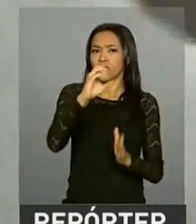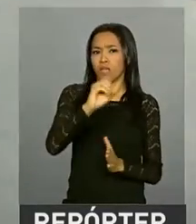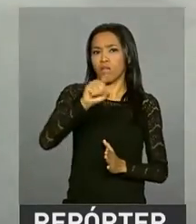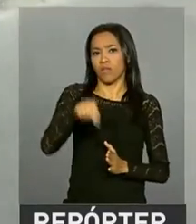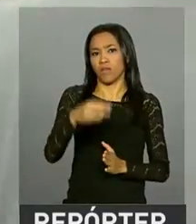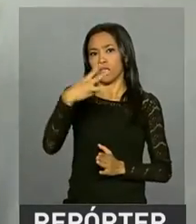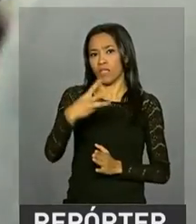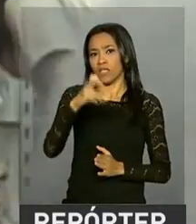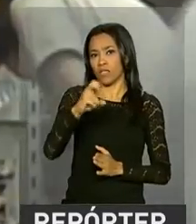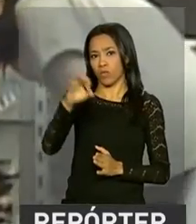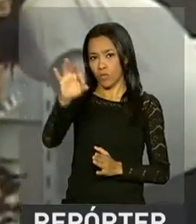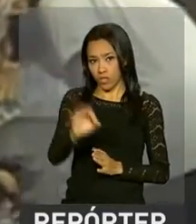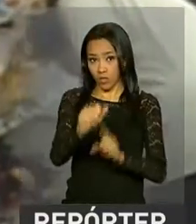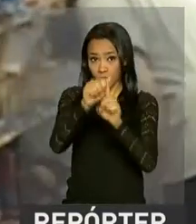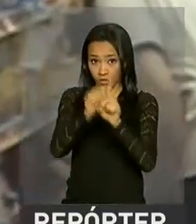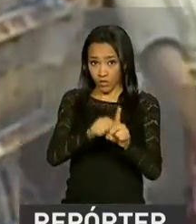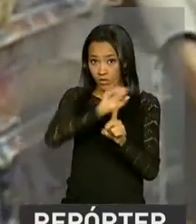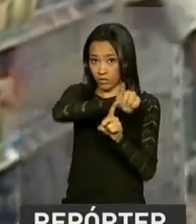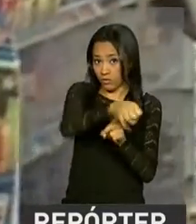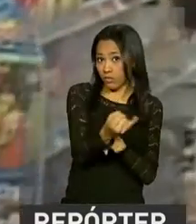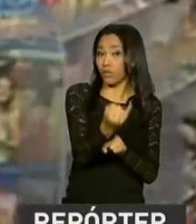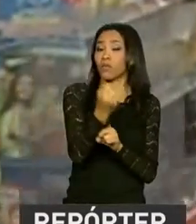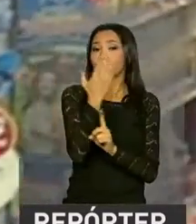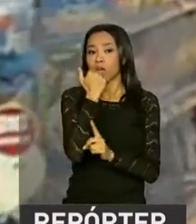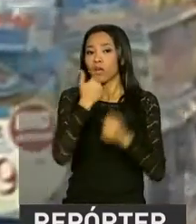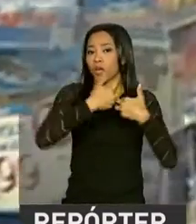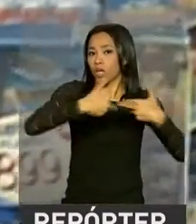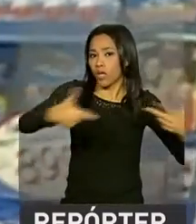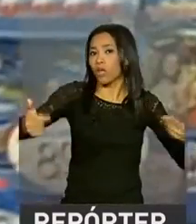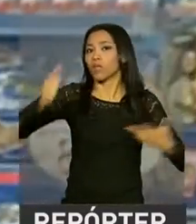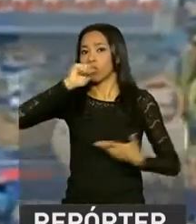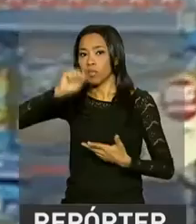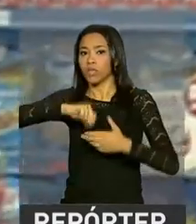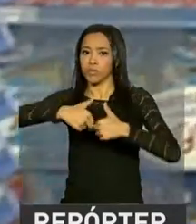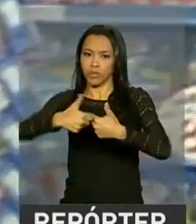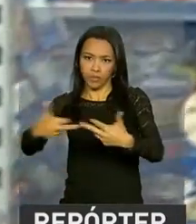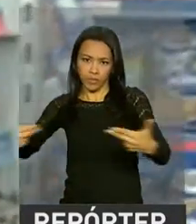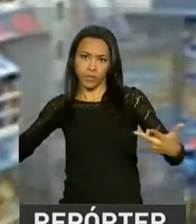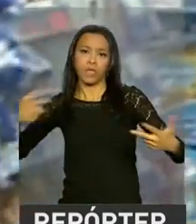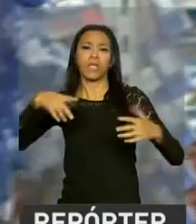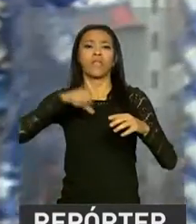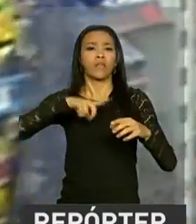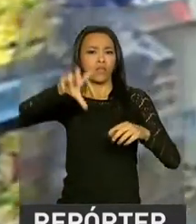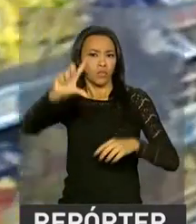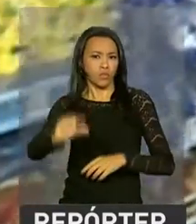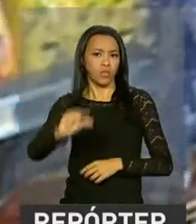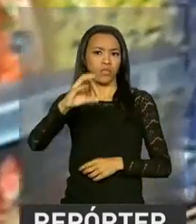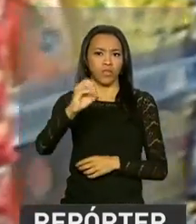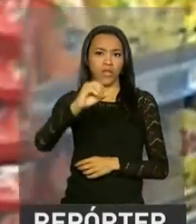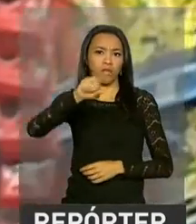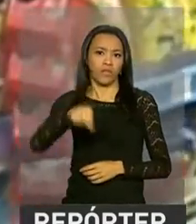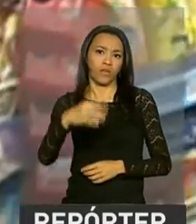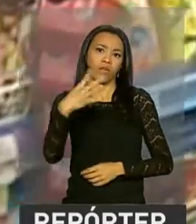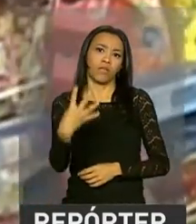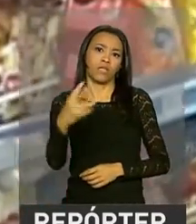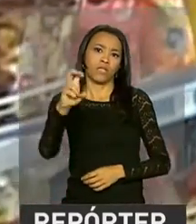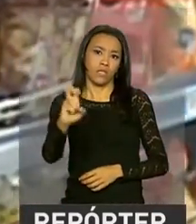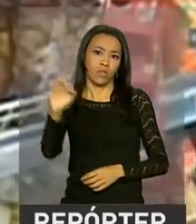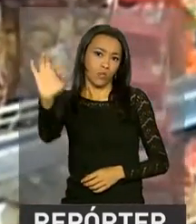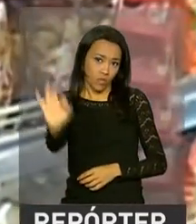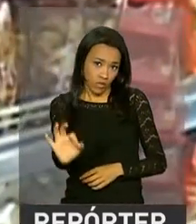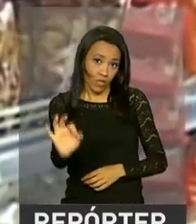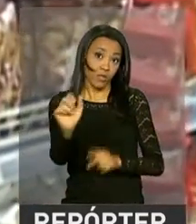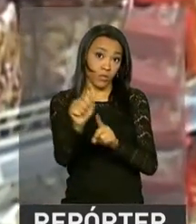% em janeiro, os alimentos e bebidas registraram deflação de 0,45%